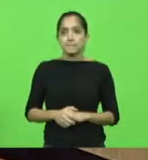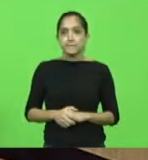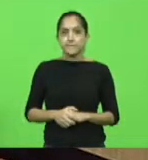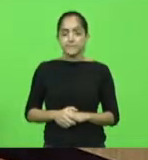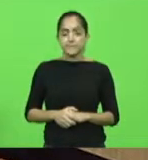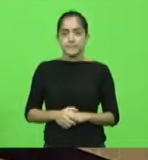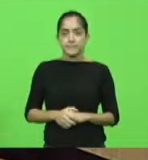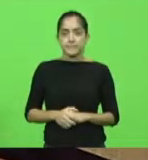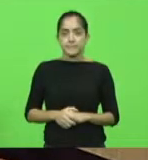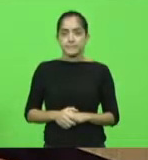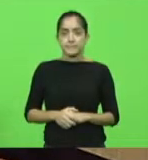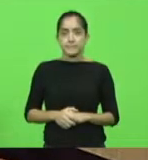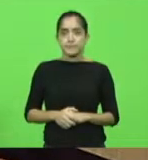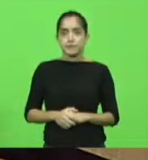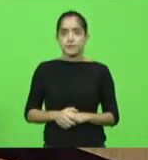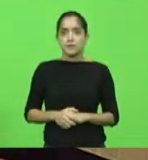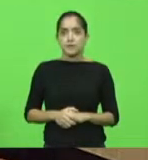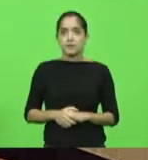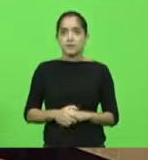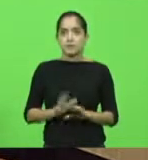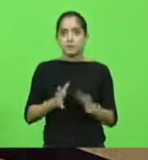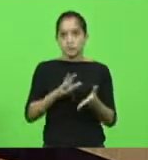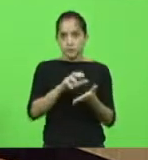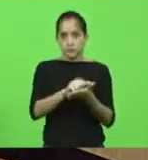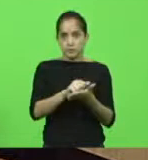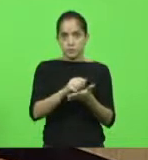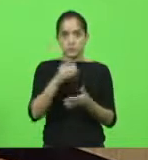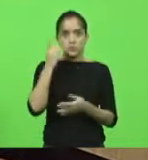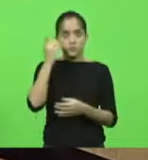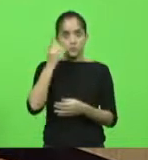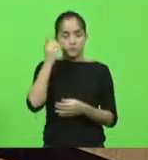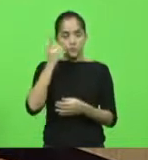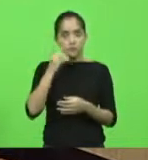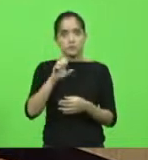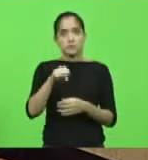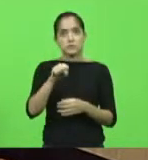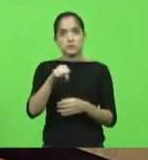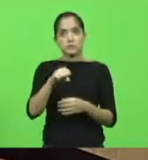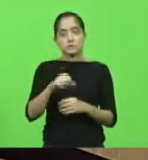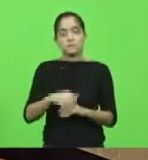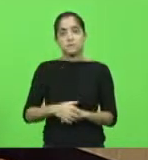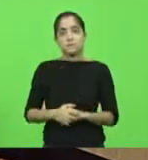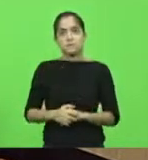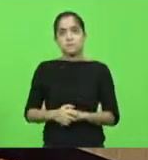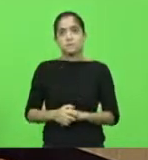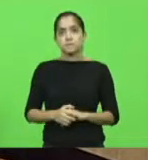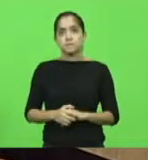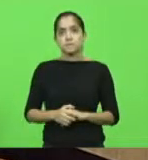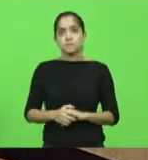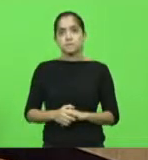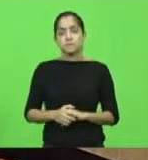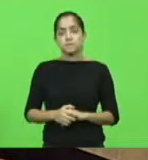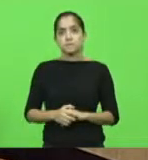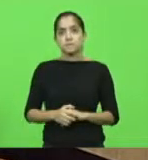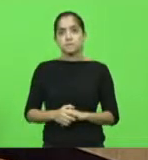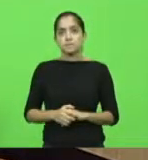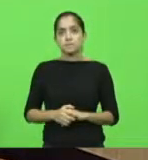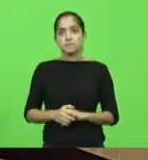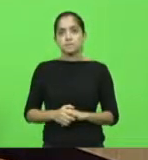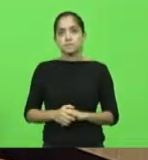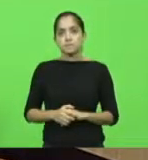Não sei se foi feito o registro do meu voto, senhor presidente. Sim, deputado Padre Pedro. Registramos o voto de vossa excelência.